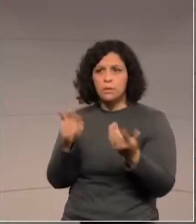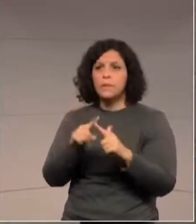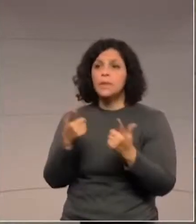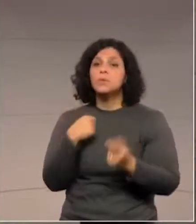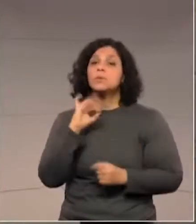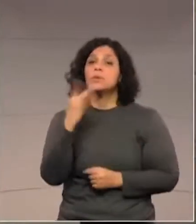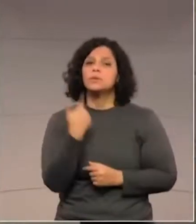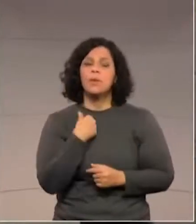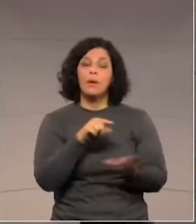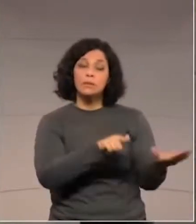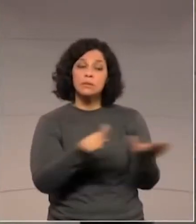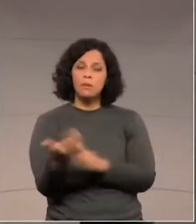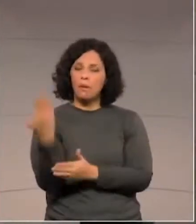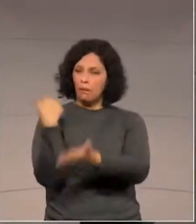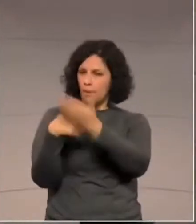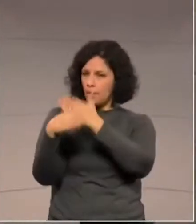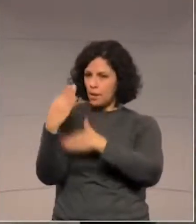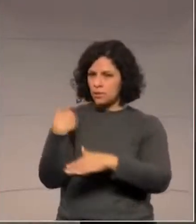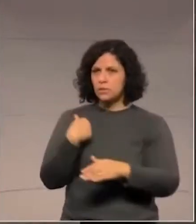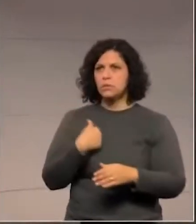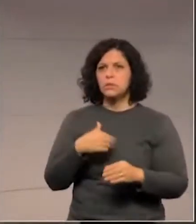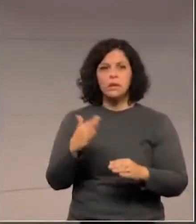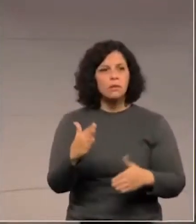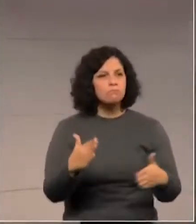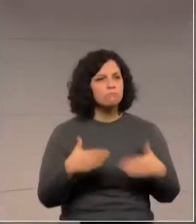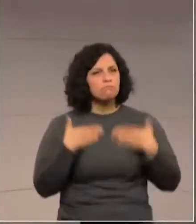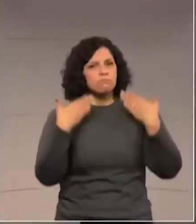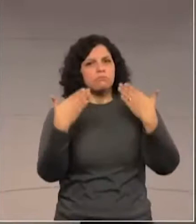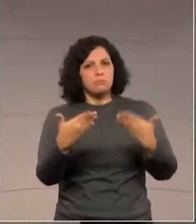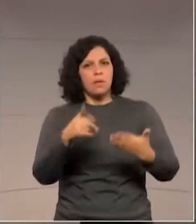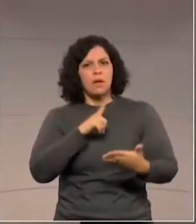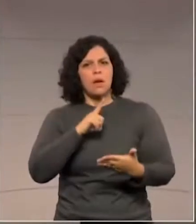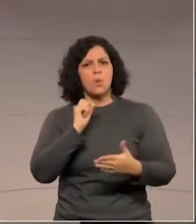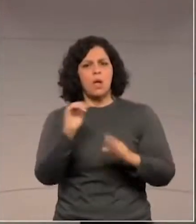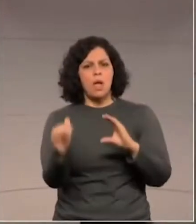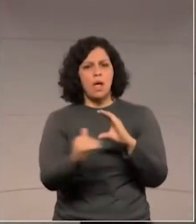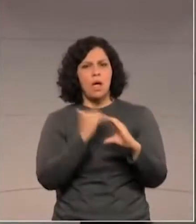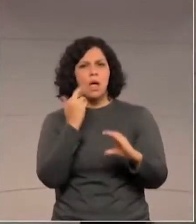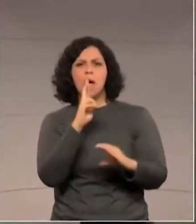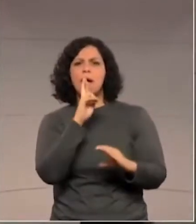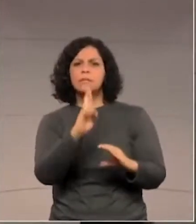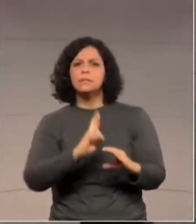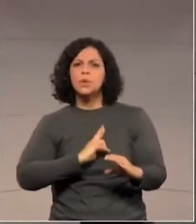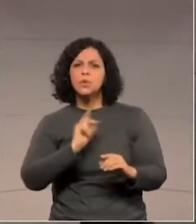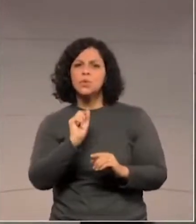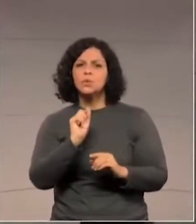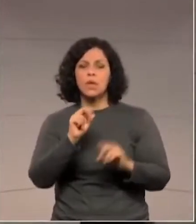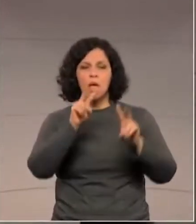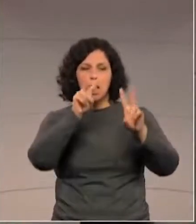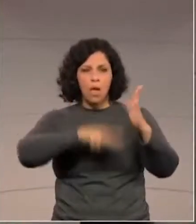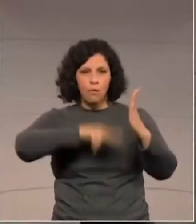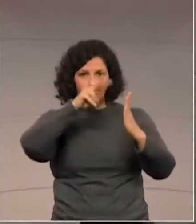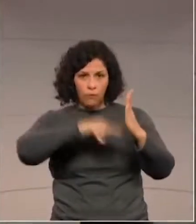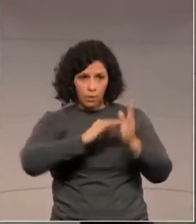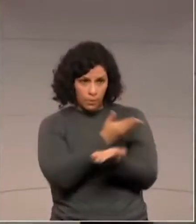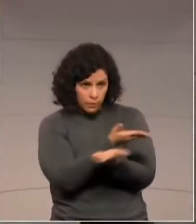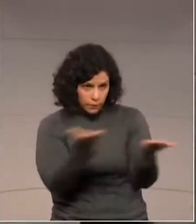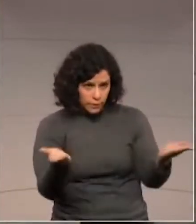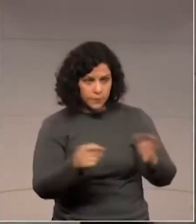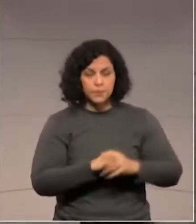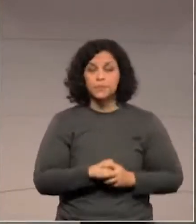Eis que, na semana passada, fui surpreendida com a resposta a qual leio a vocês.